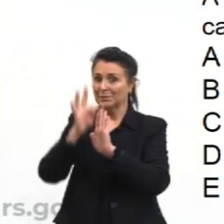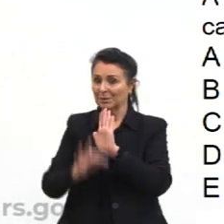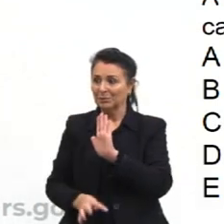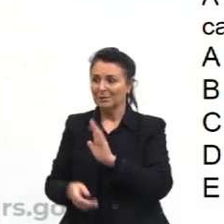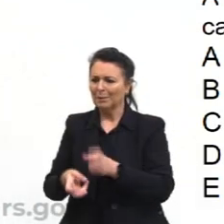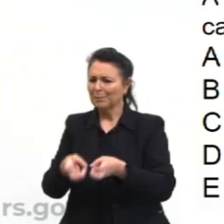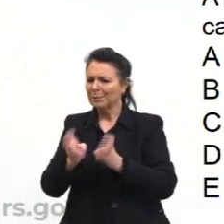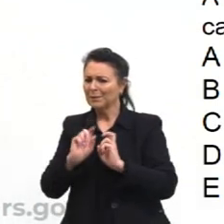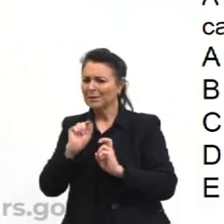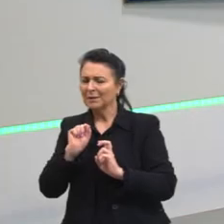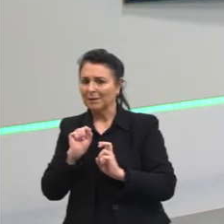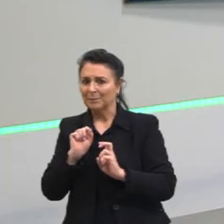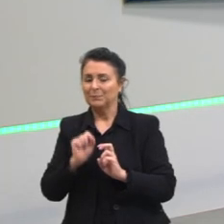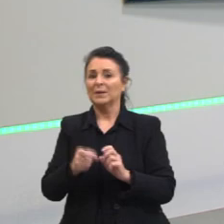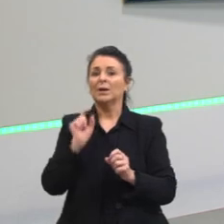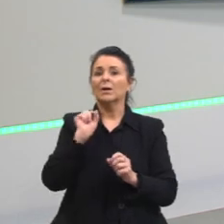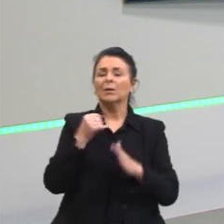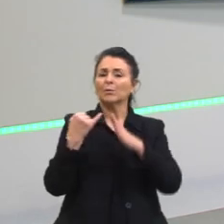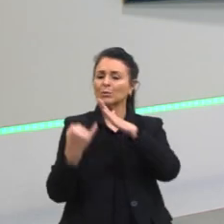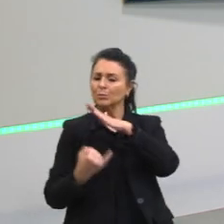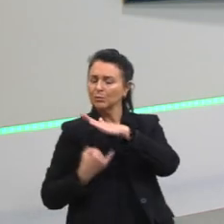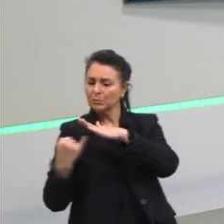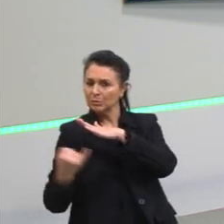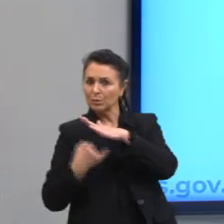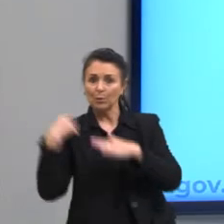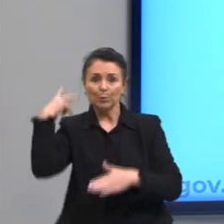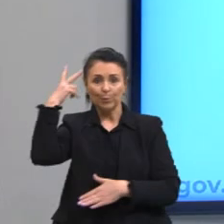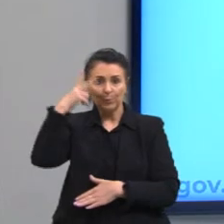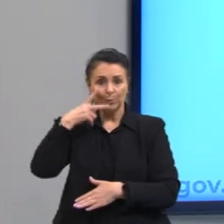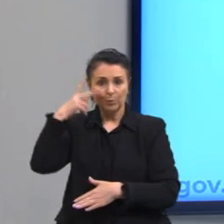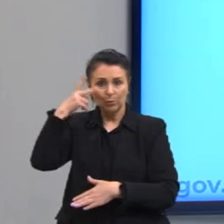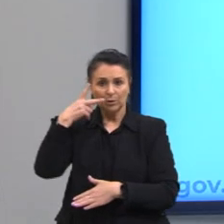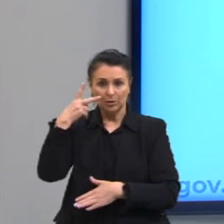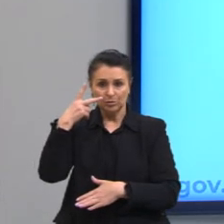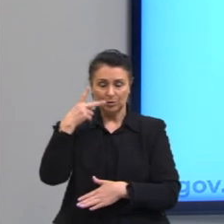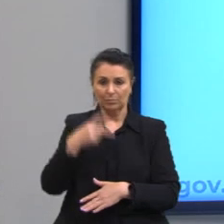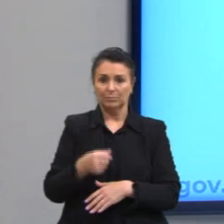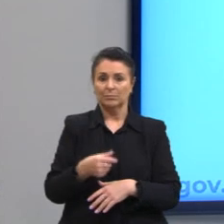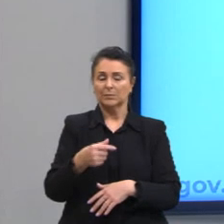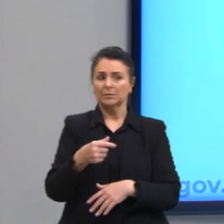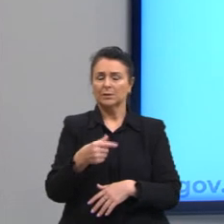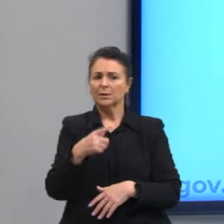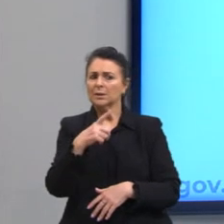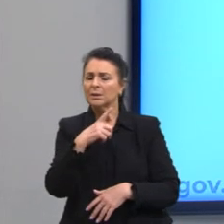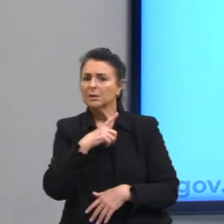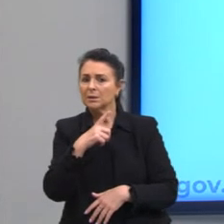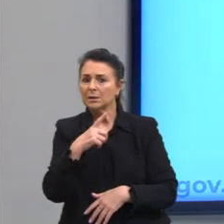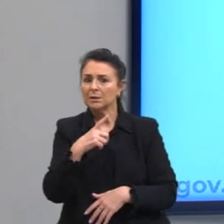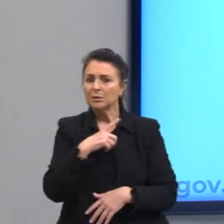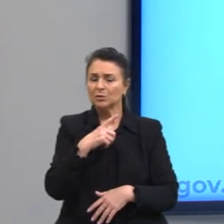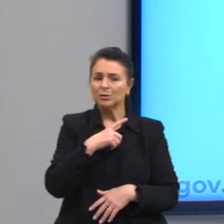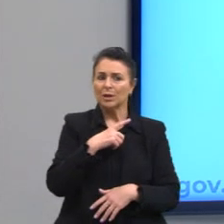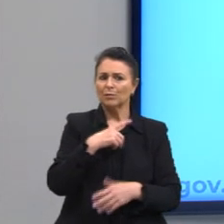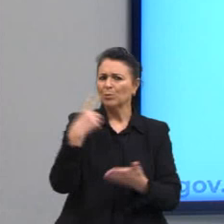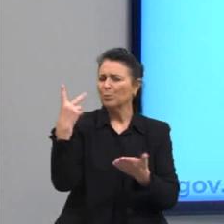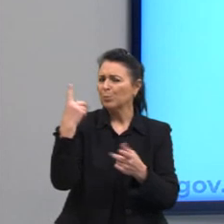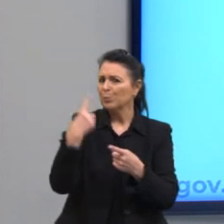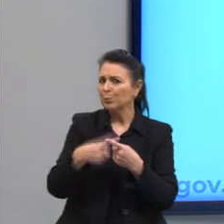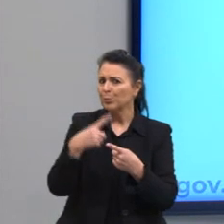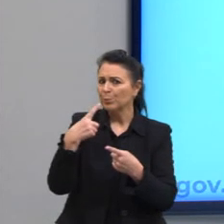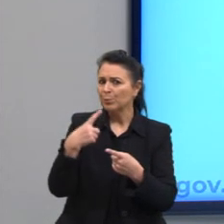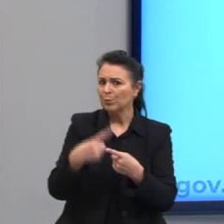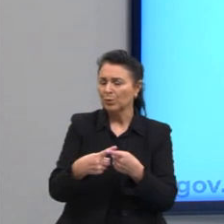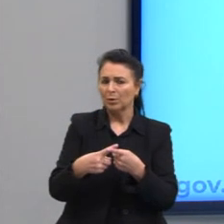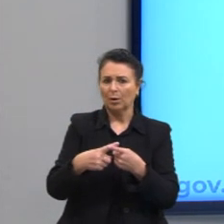aqui ele está pedindo, a institucionalização política mencionada teve como uma de suas causas o